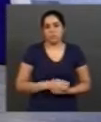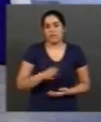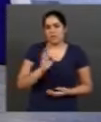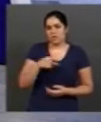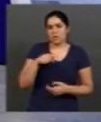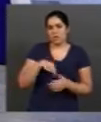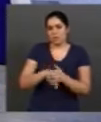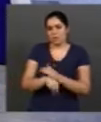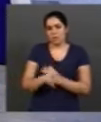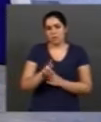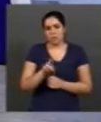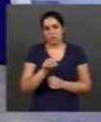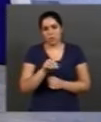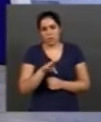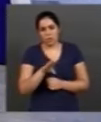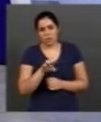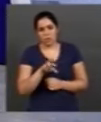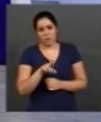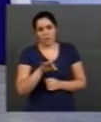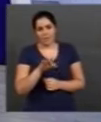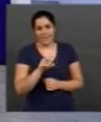uma vez, Roberto, pergunta fácil.